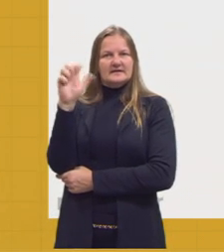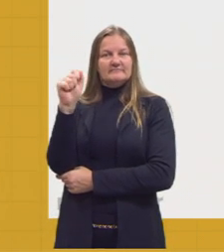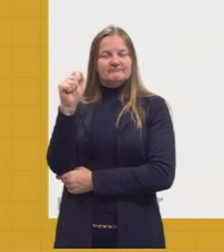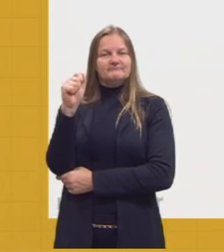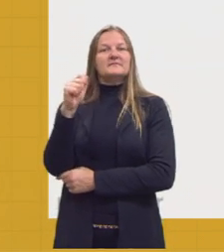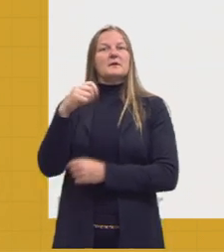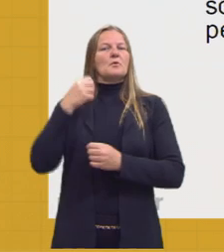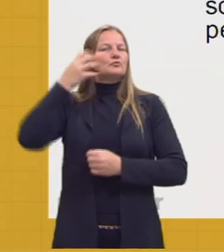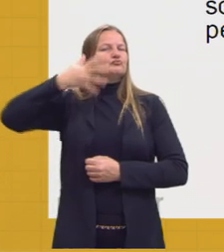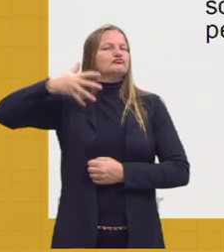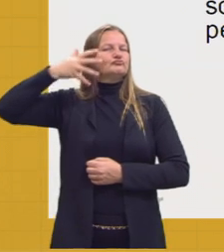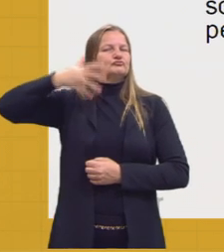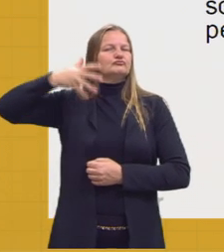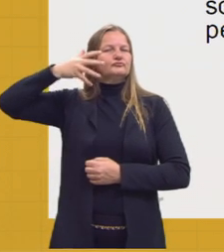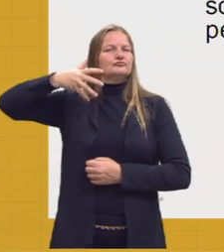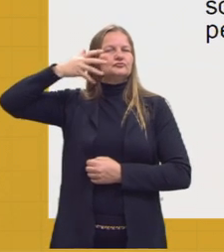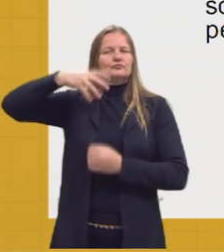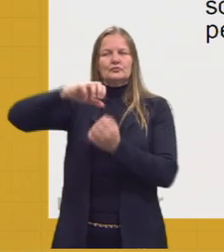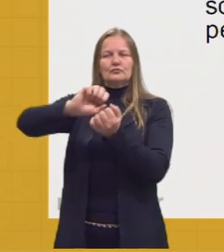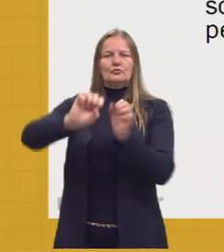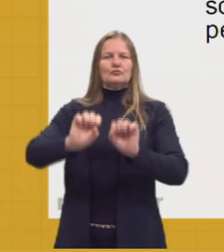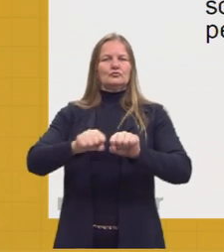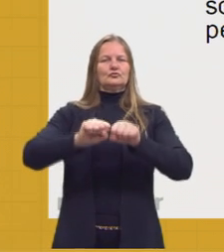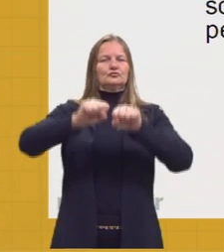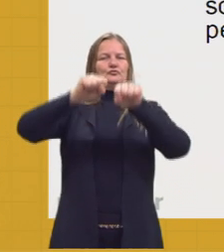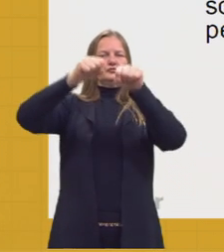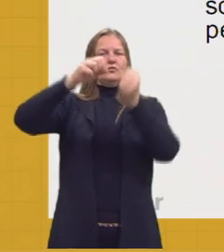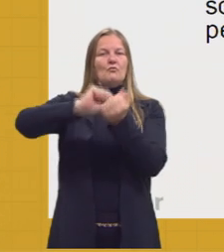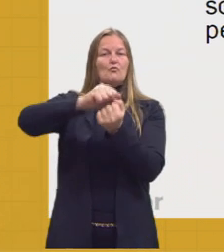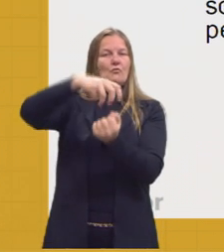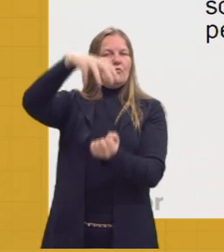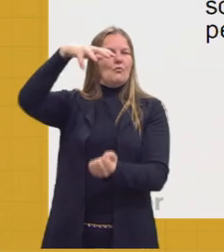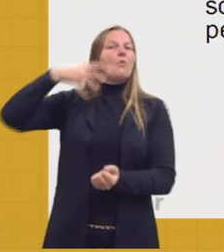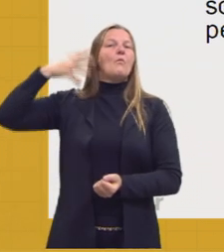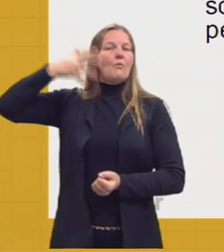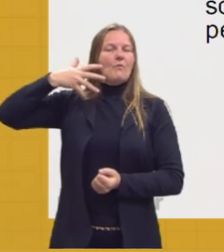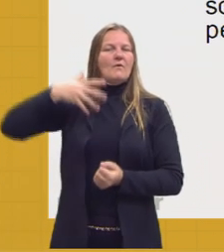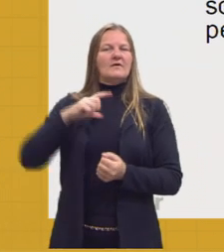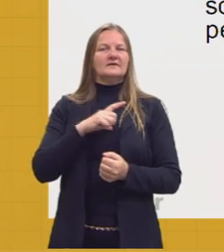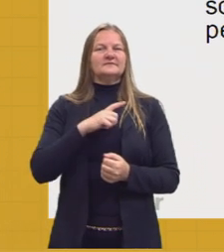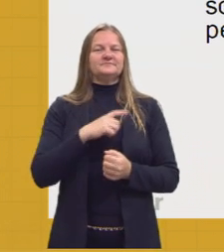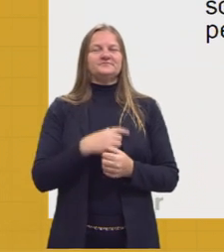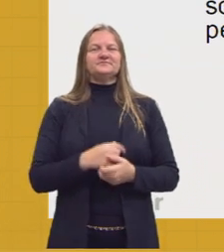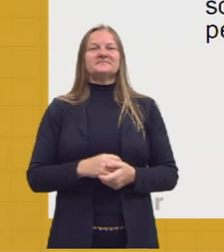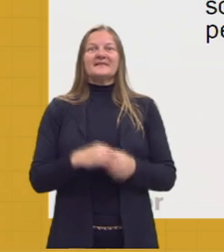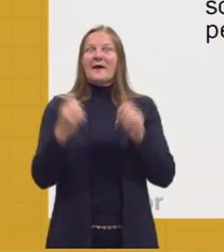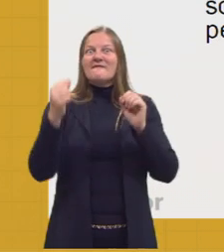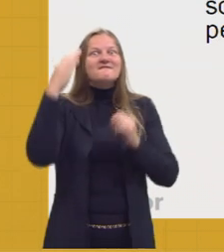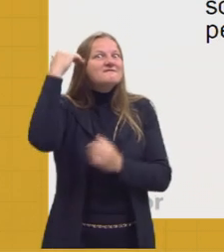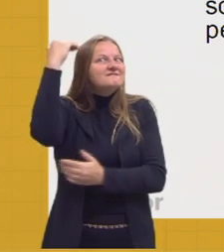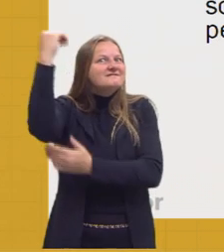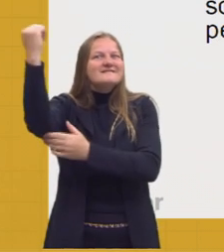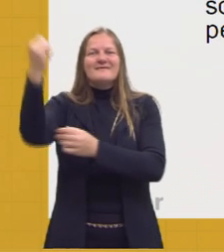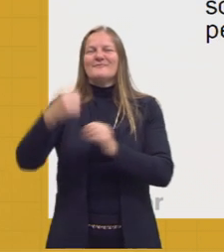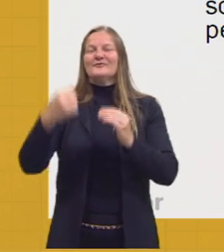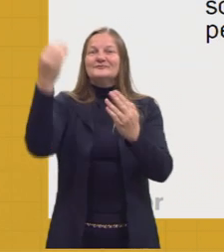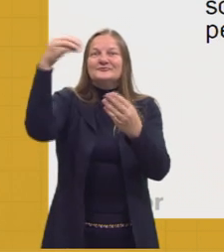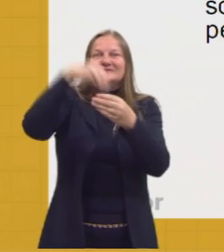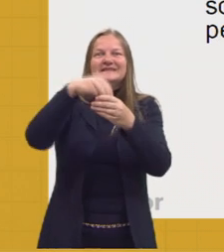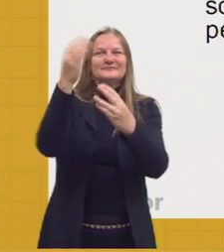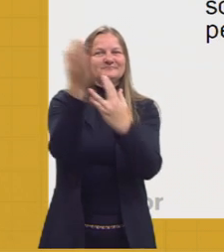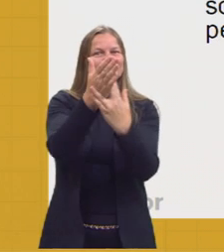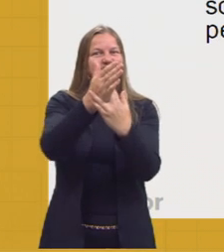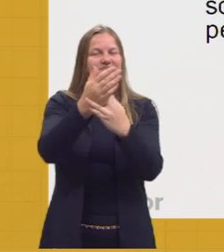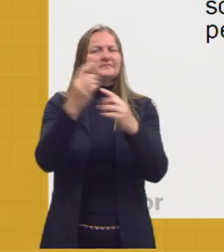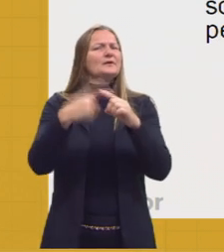sermões. Gregório de Matos, então, temos aqui o nosso famoso boca do inferno dentro do barroco. Por que